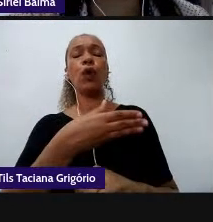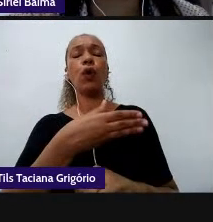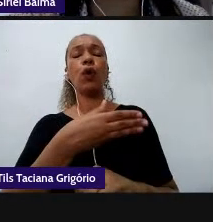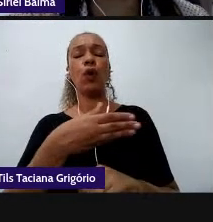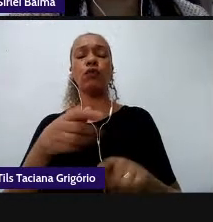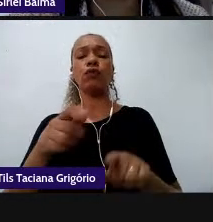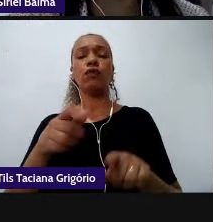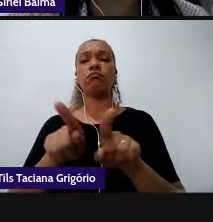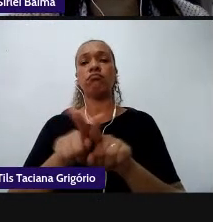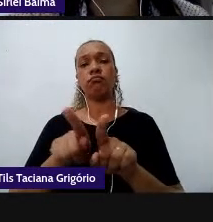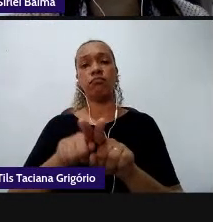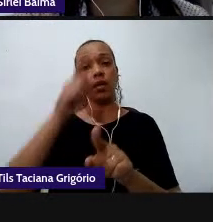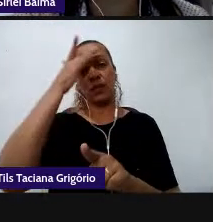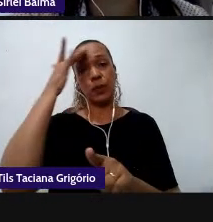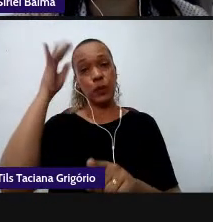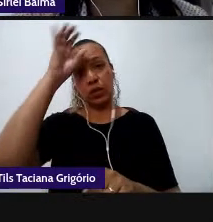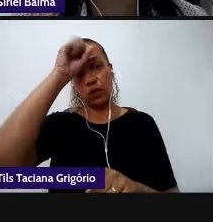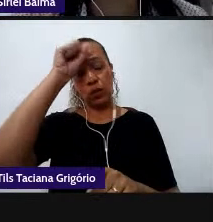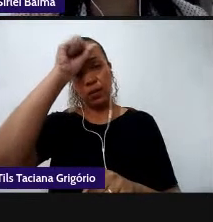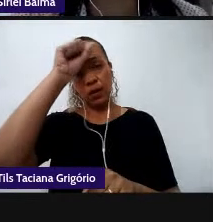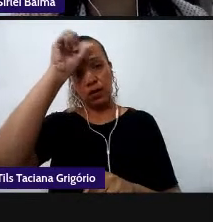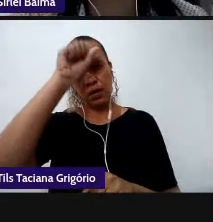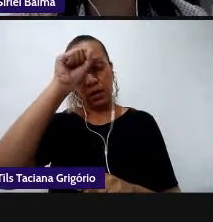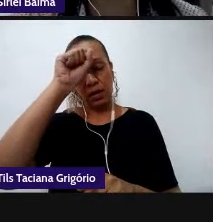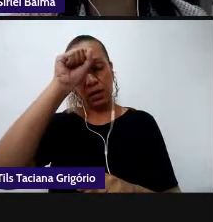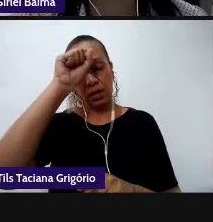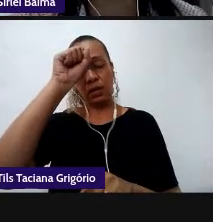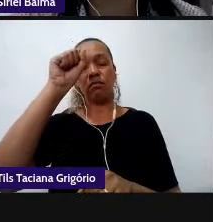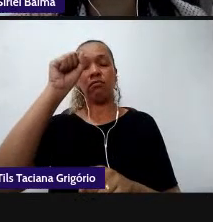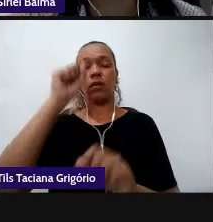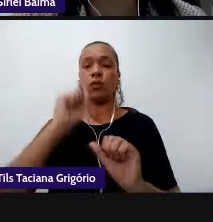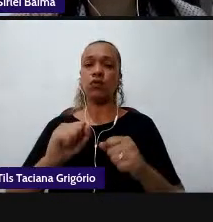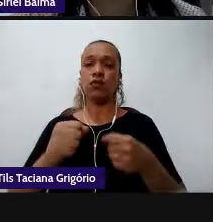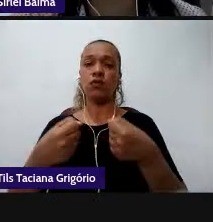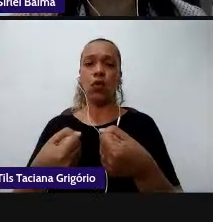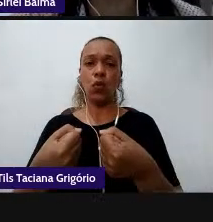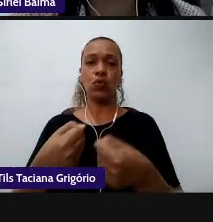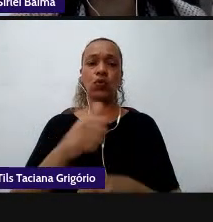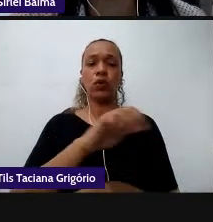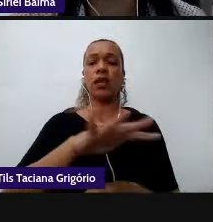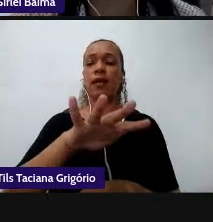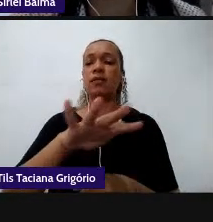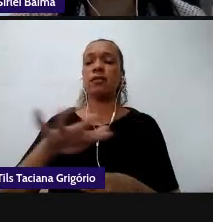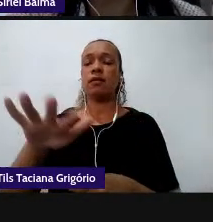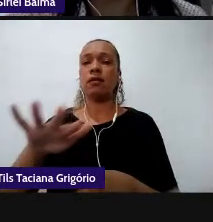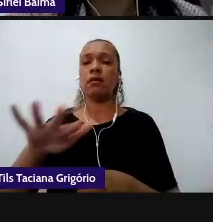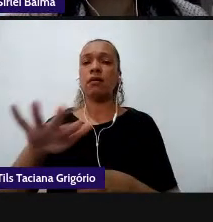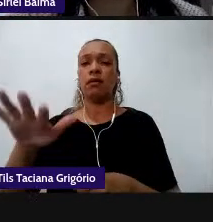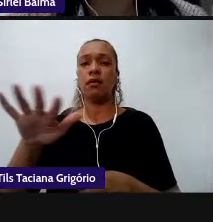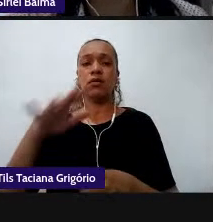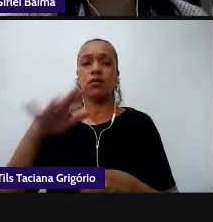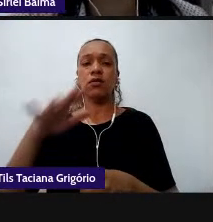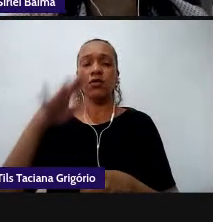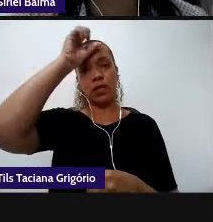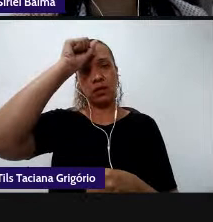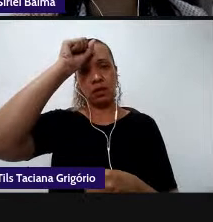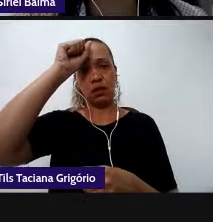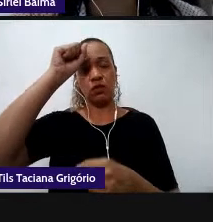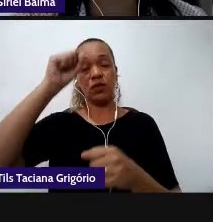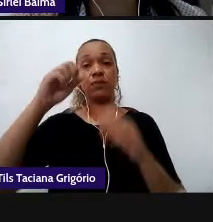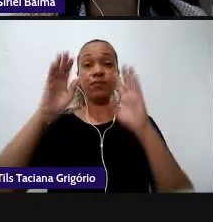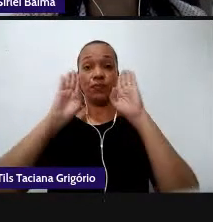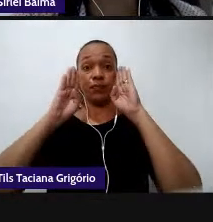está aprendendo e esse engajamento em todos os campos de saber em todos os campos de aprendizagem o foco dessa